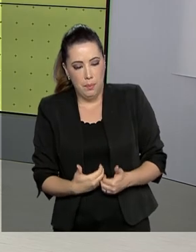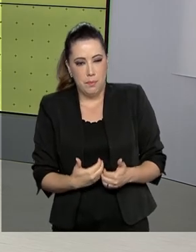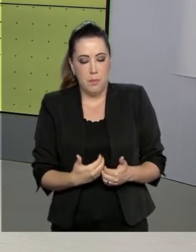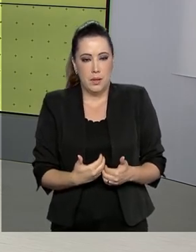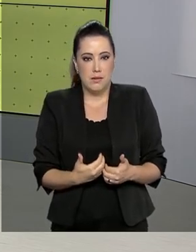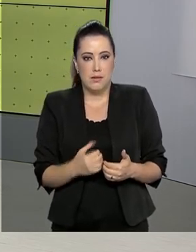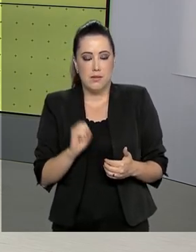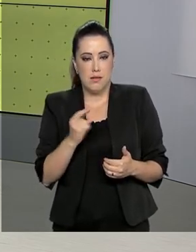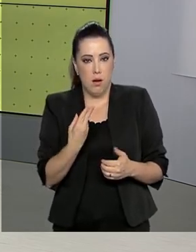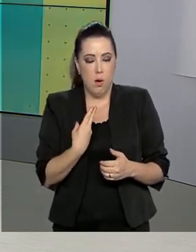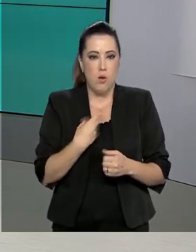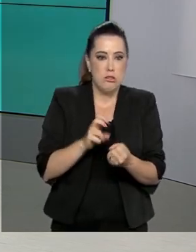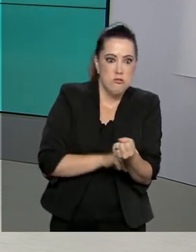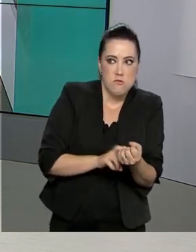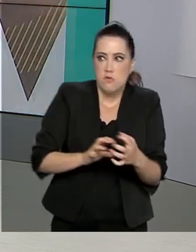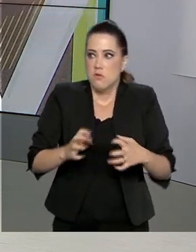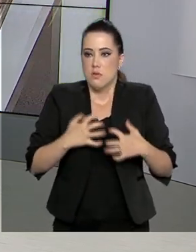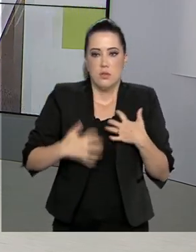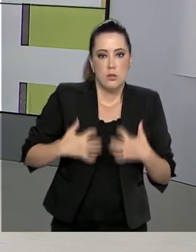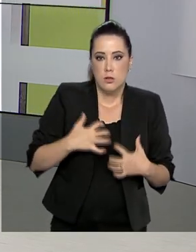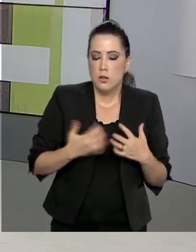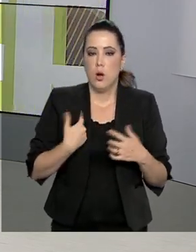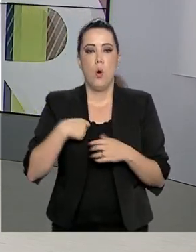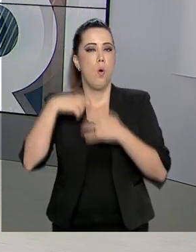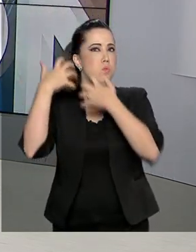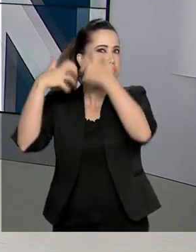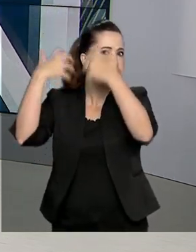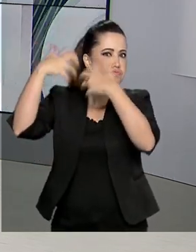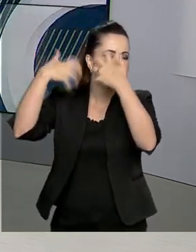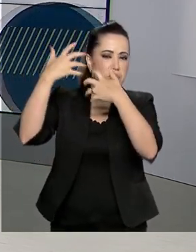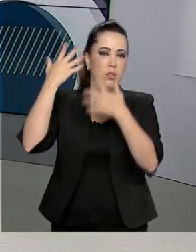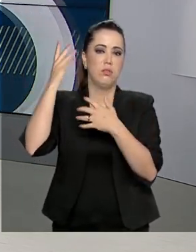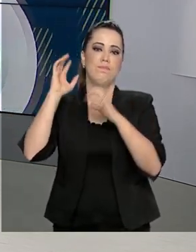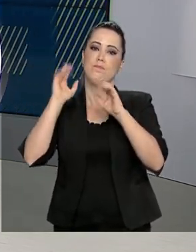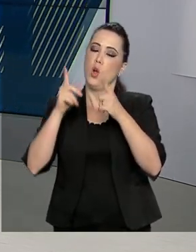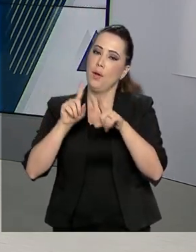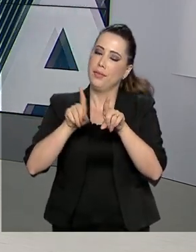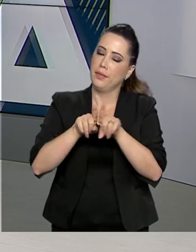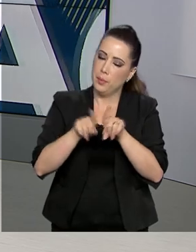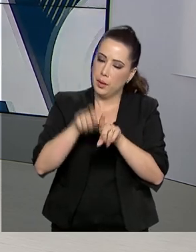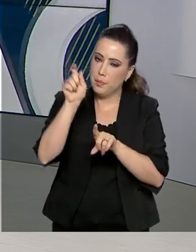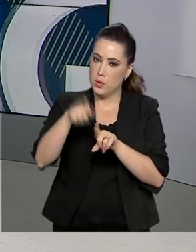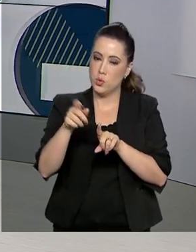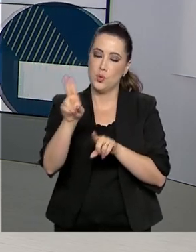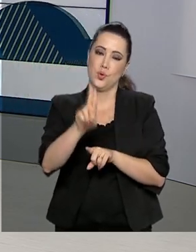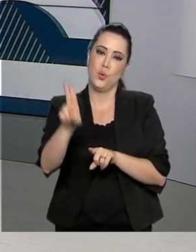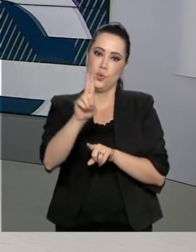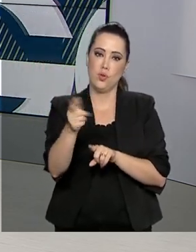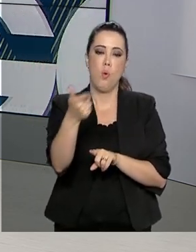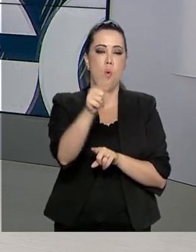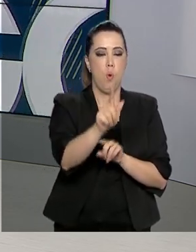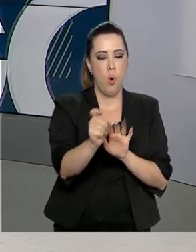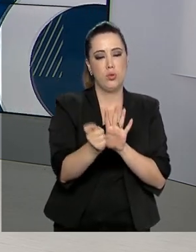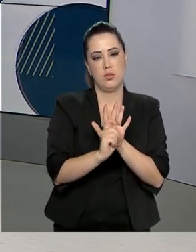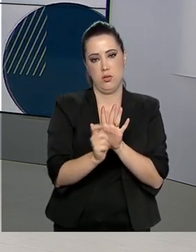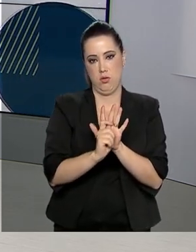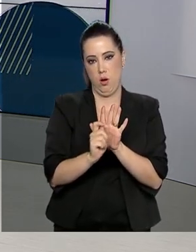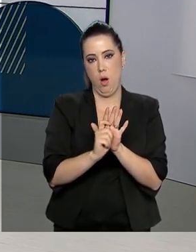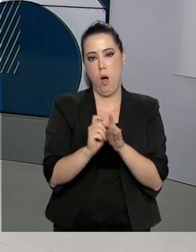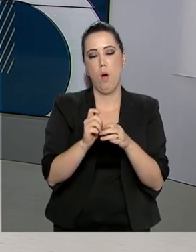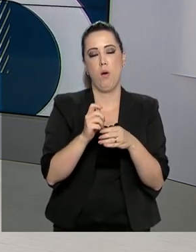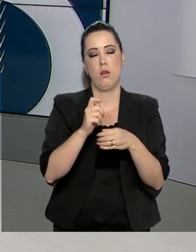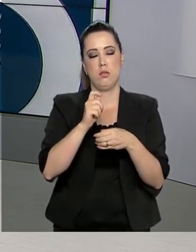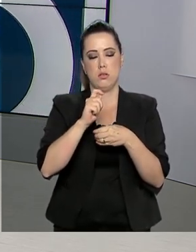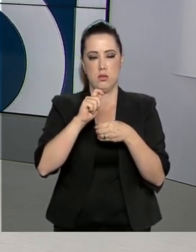esquizofrenia, até pessoas com necessidades decorrentes do uso de crack, álcool e outras drogas. Segundo o Ministério da